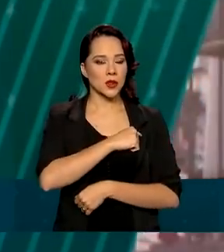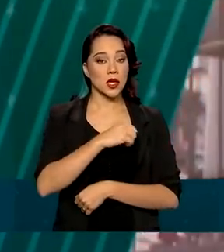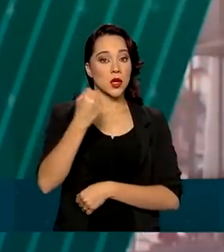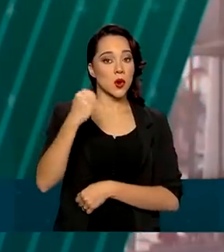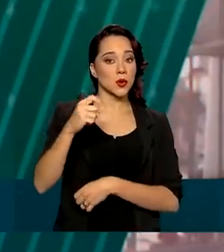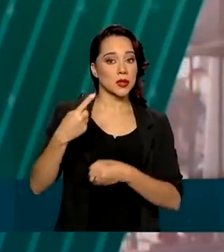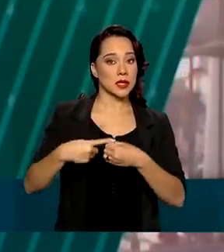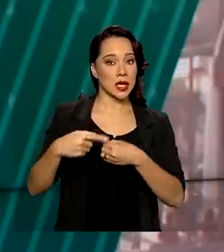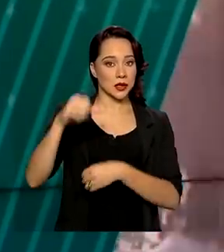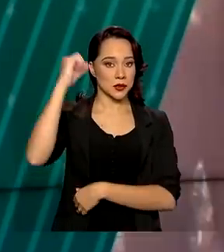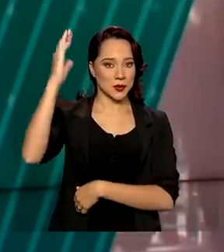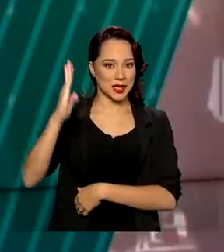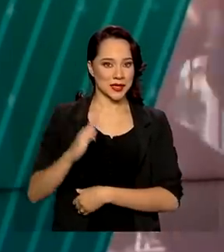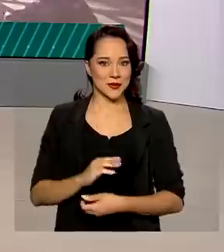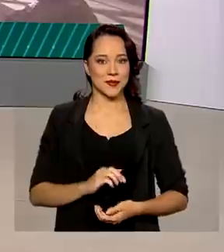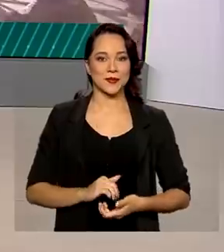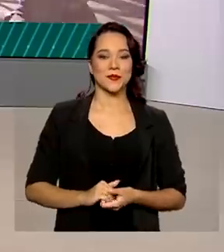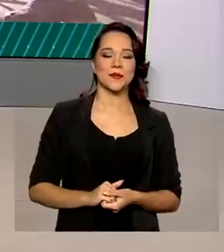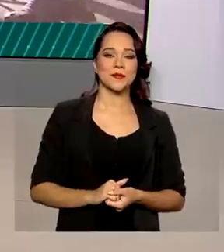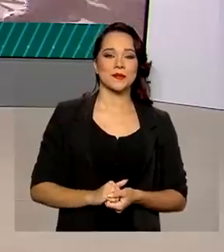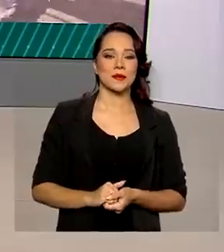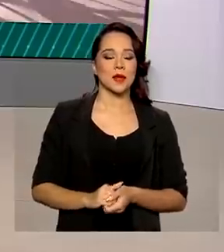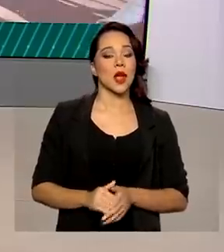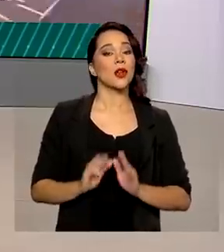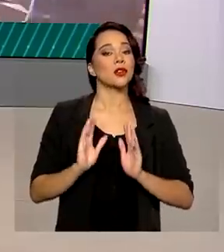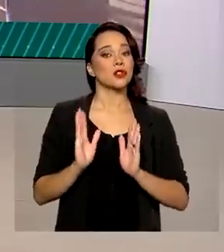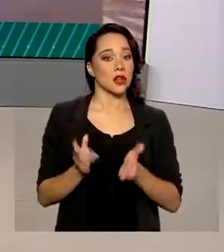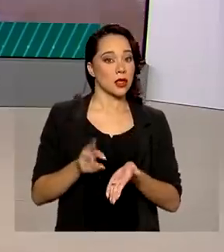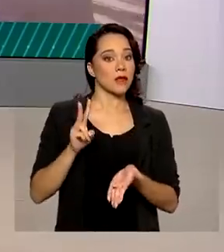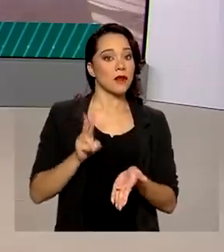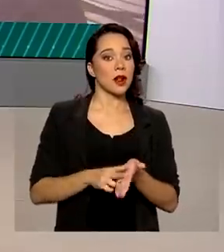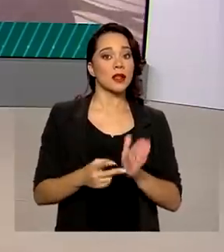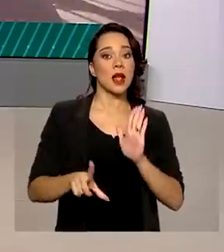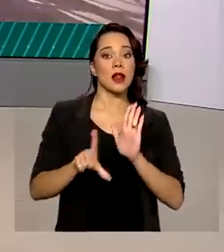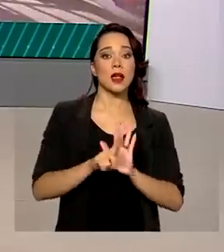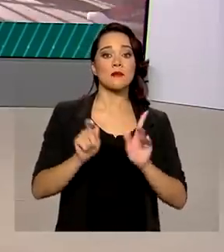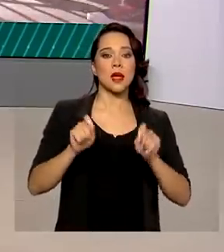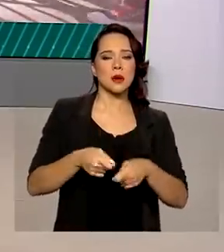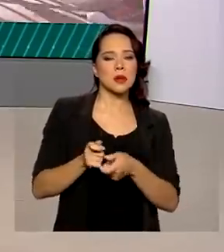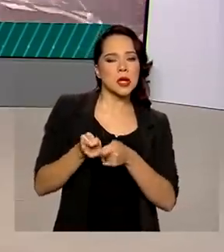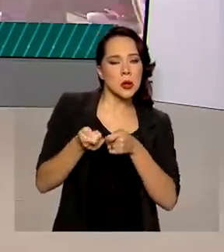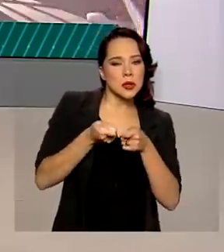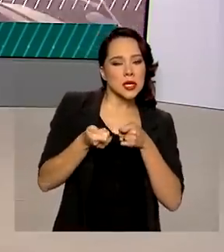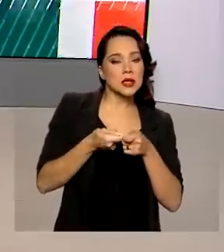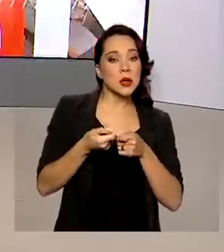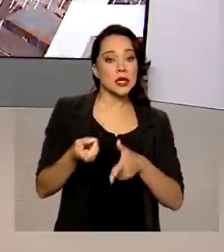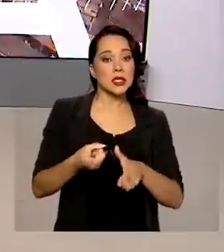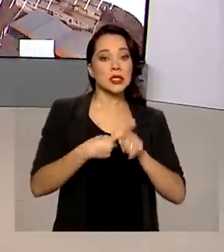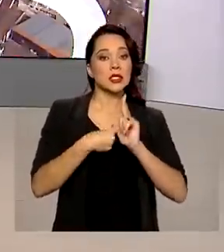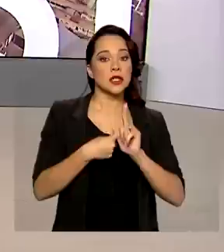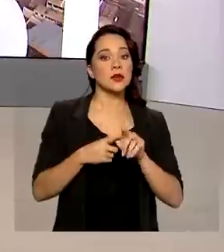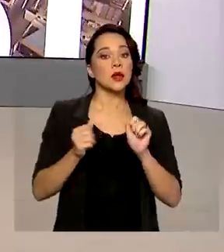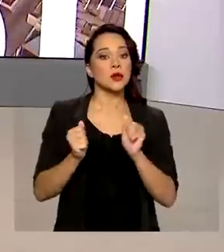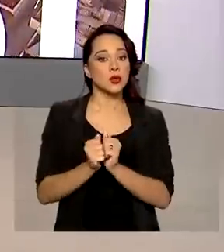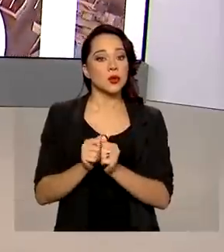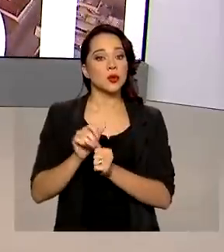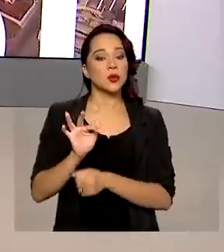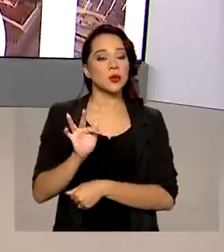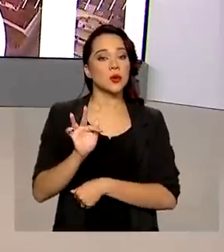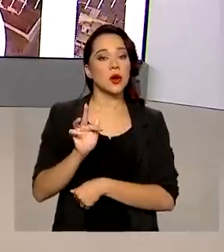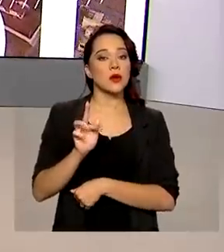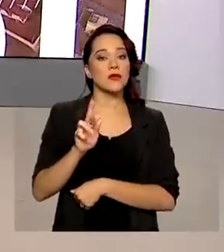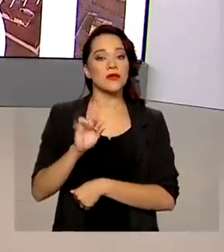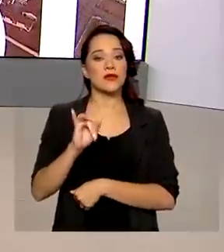oito cidades brasileiras. Está em vigor a lei que permite a renegociação de dívidas junto ao Fundo de